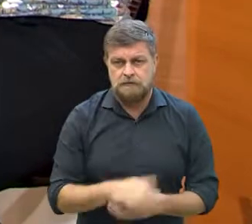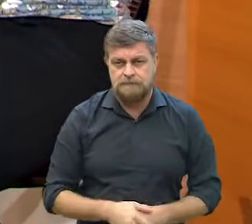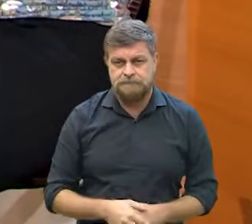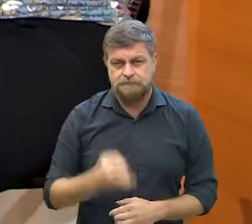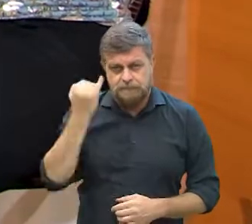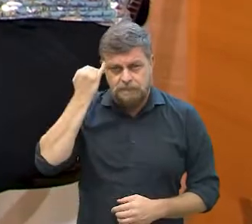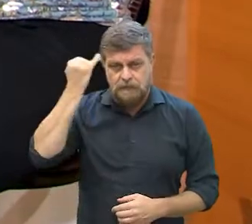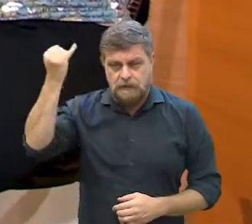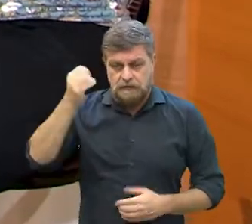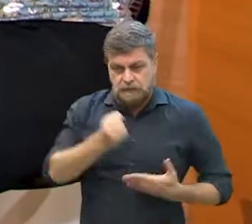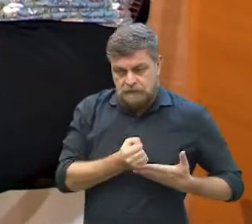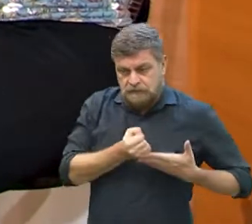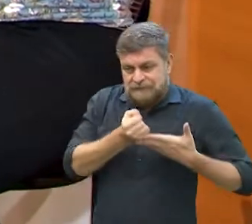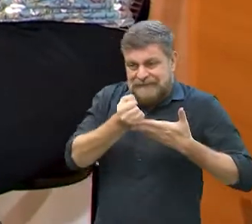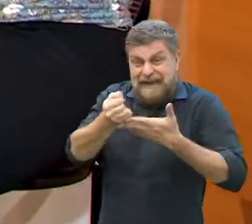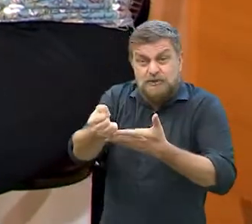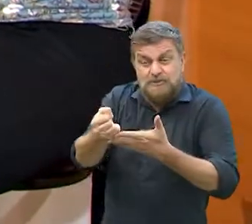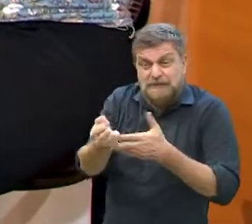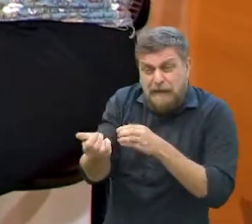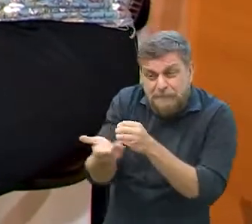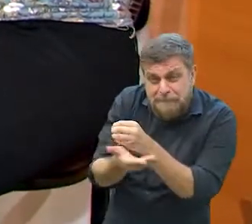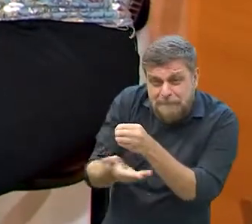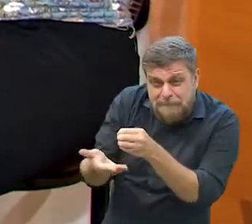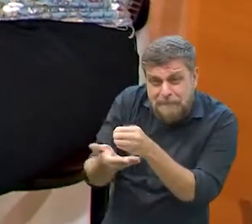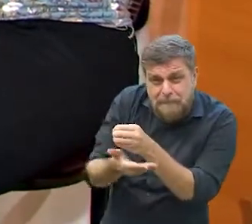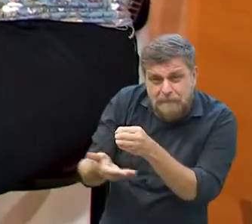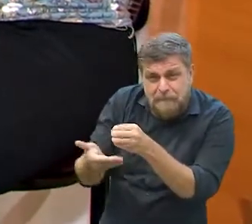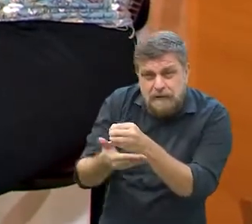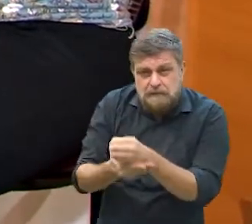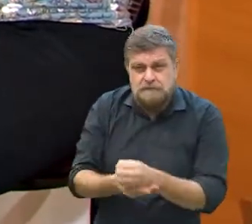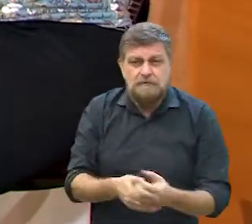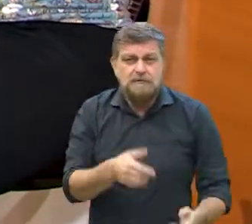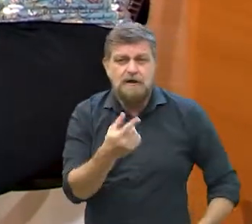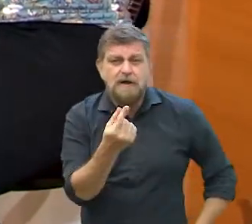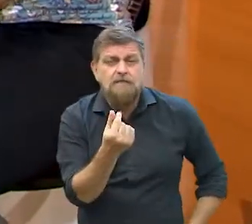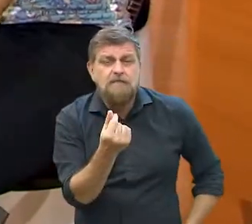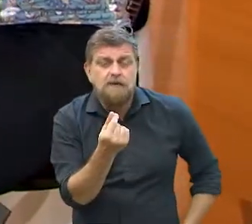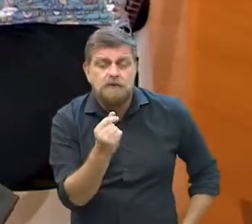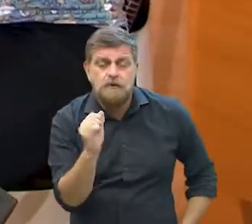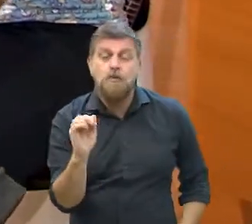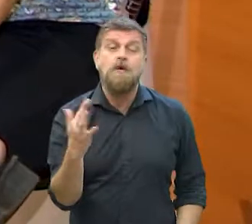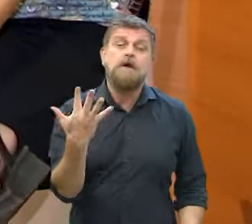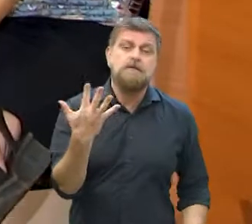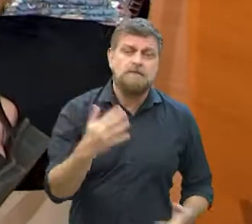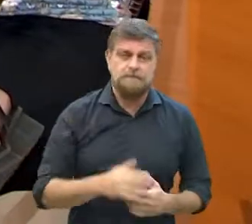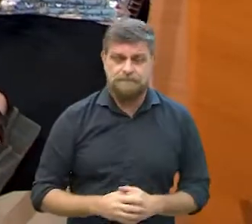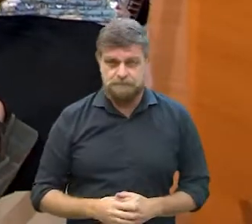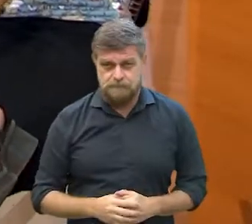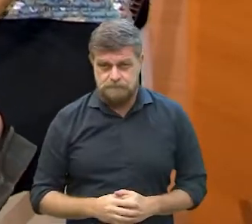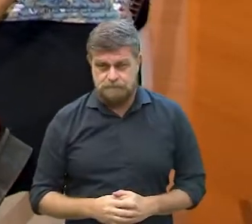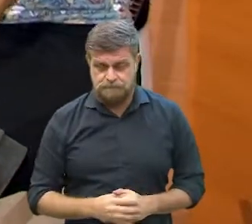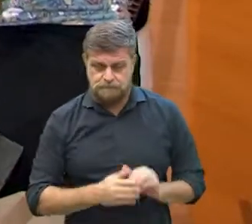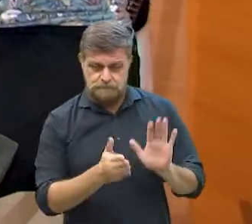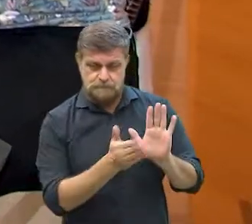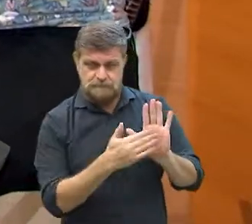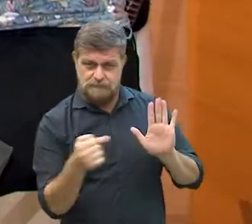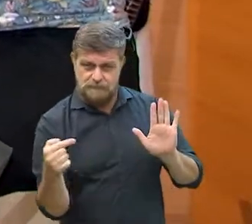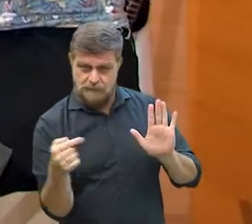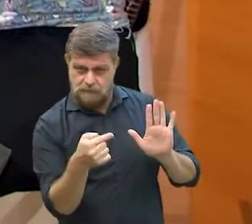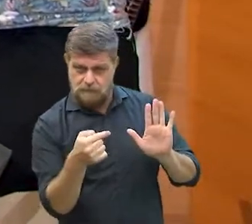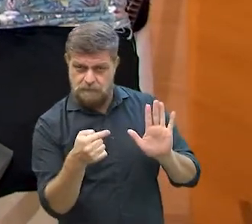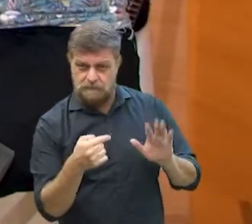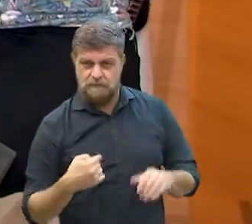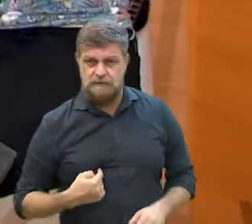a ideia é dar um patamar básico mesmo. Já tem uma ideia de valor? Então, o que no projeto